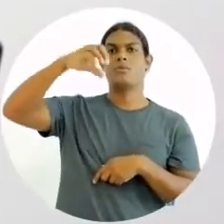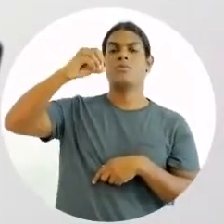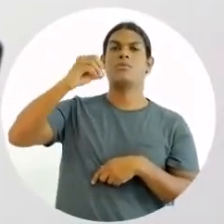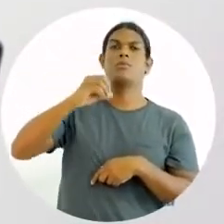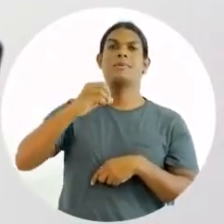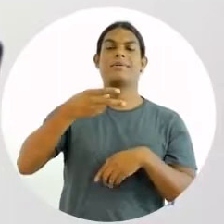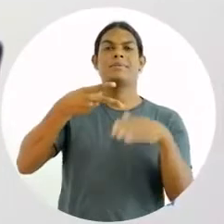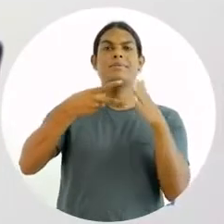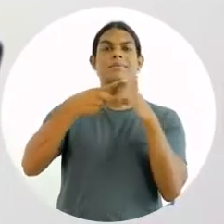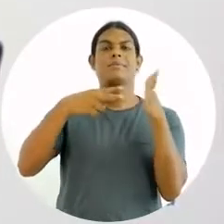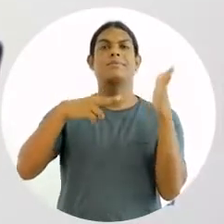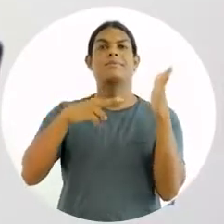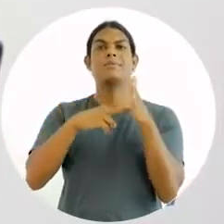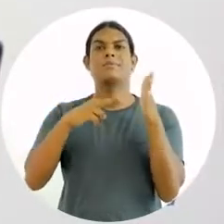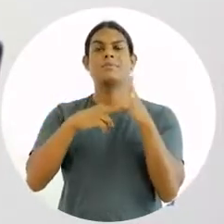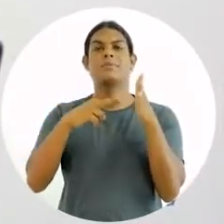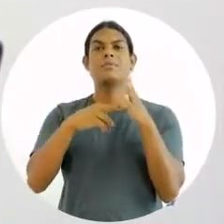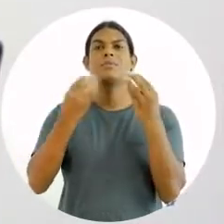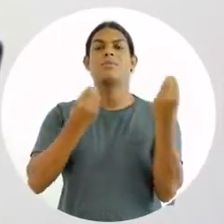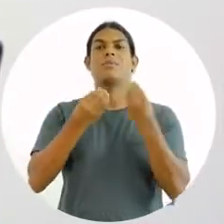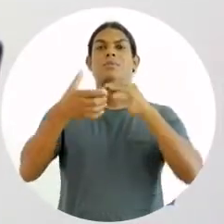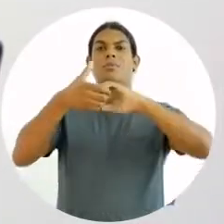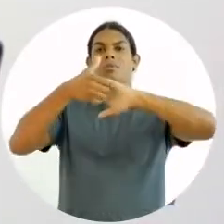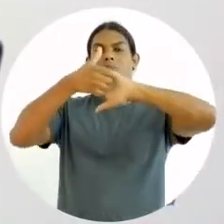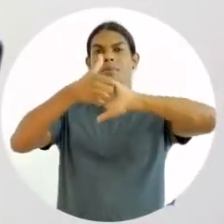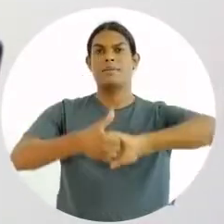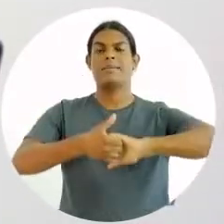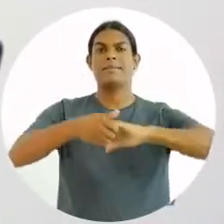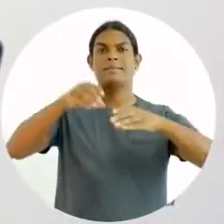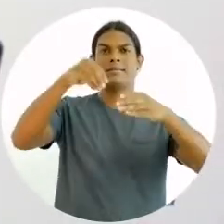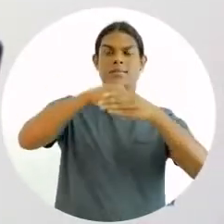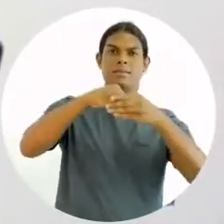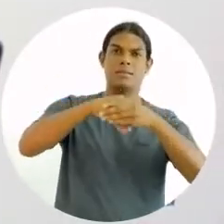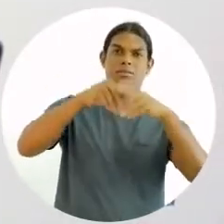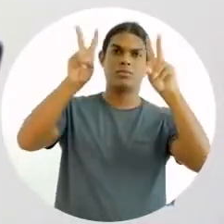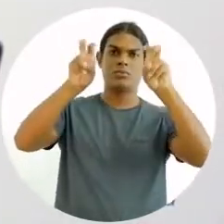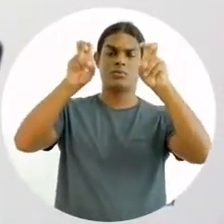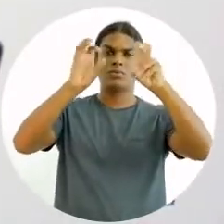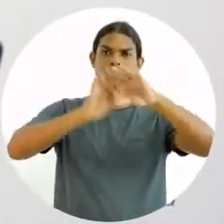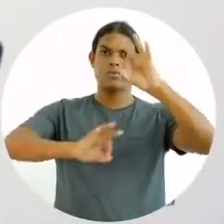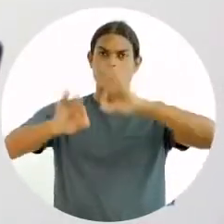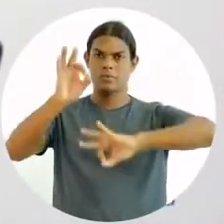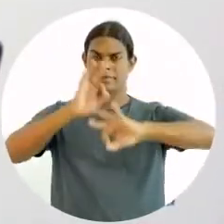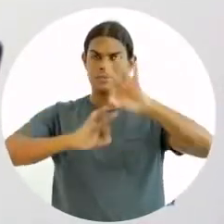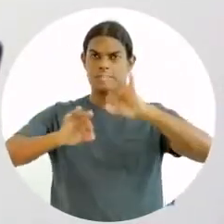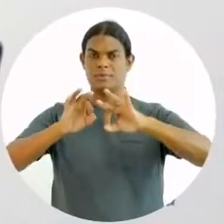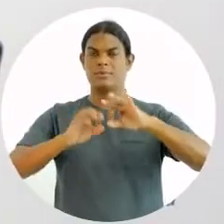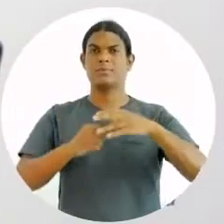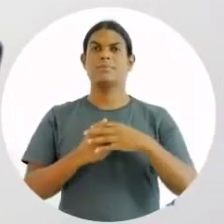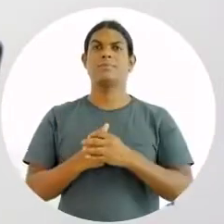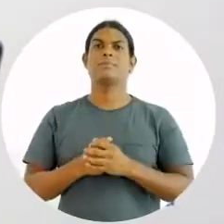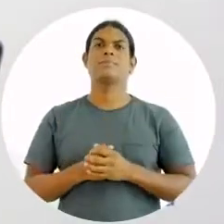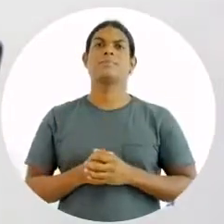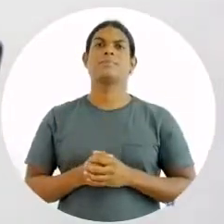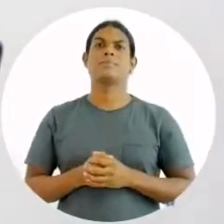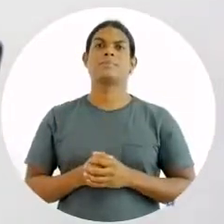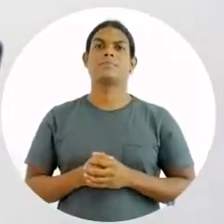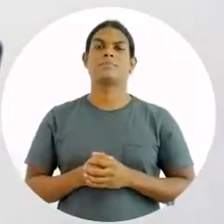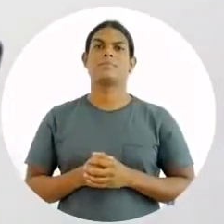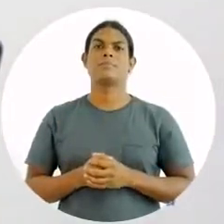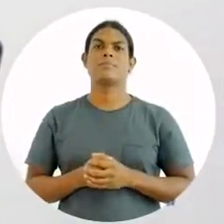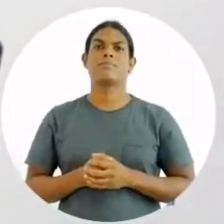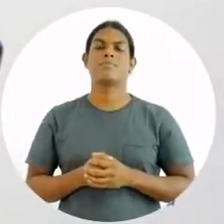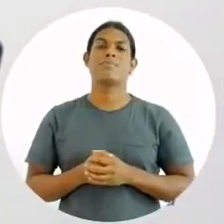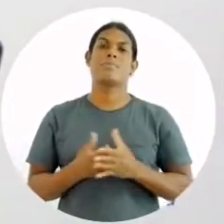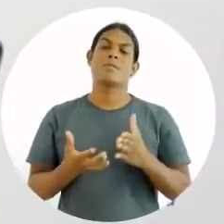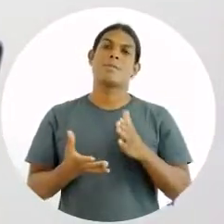sendo considerado toda a sua habilidade dentro do contexto organizacional, é chamado de recurso de capacidade.